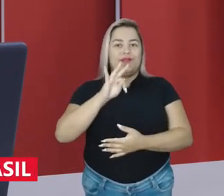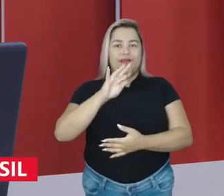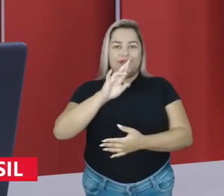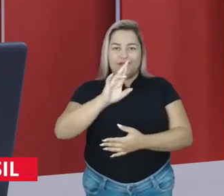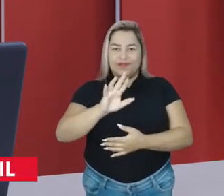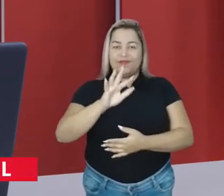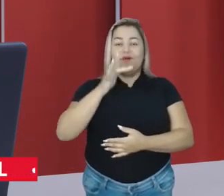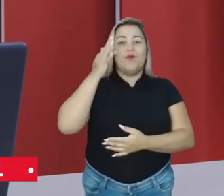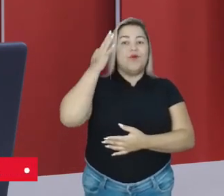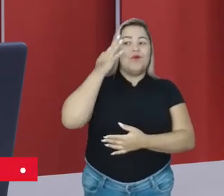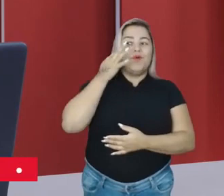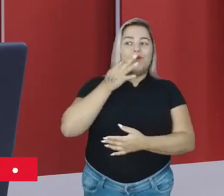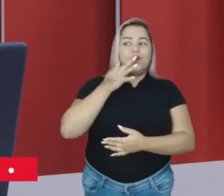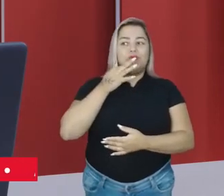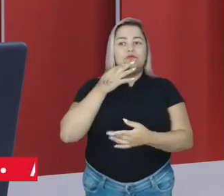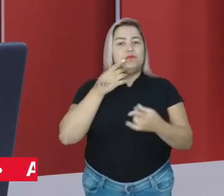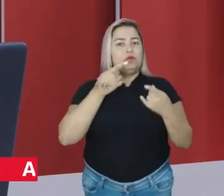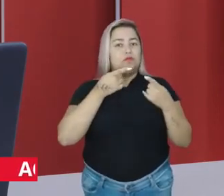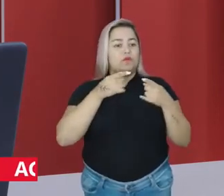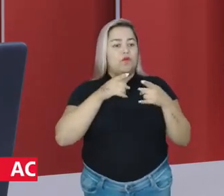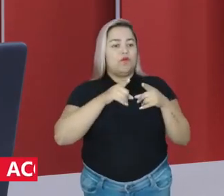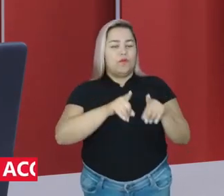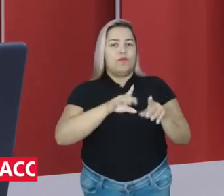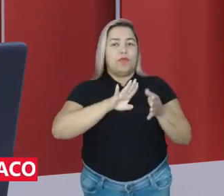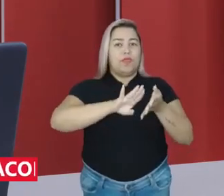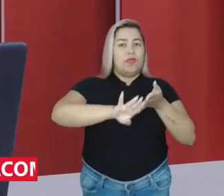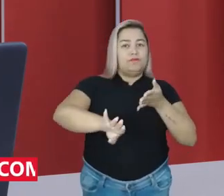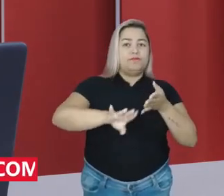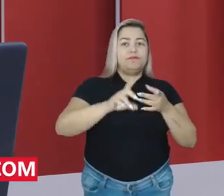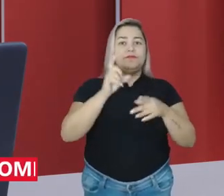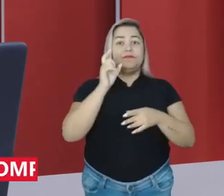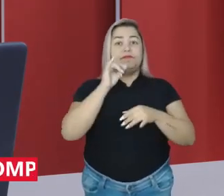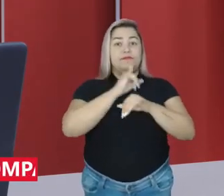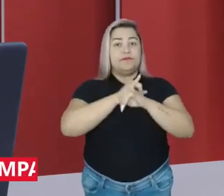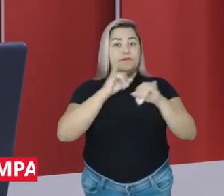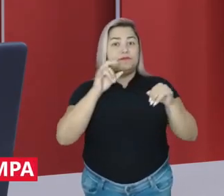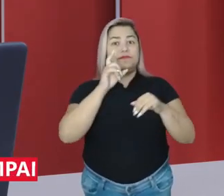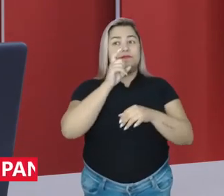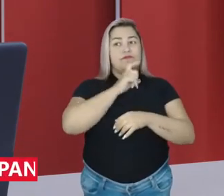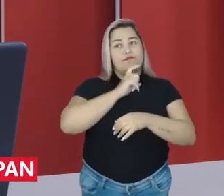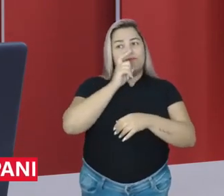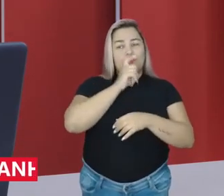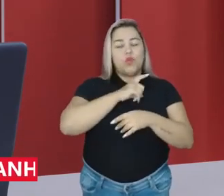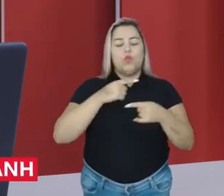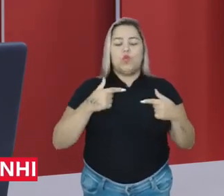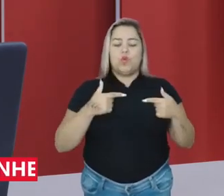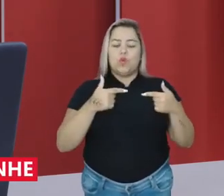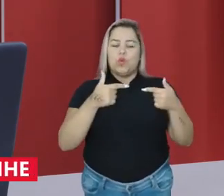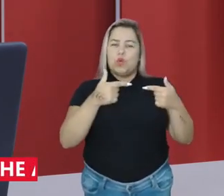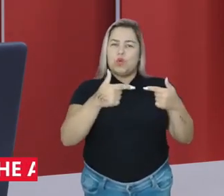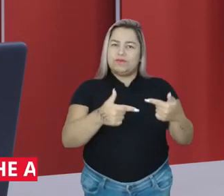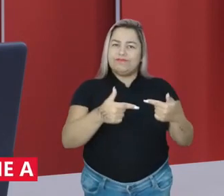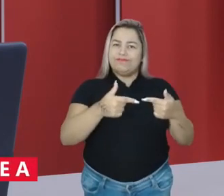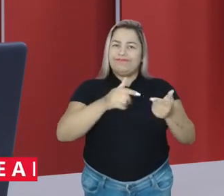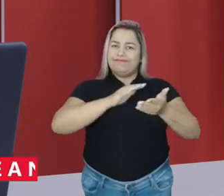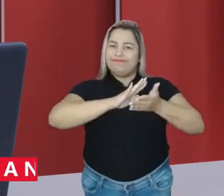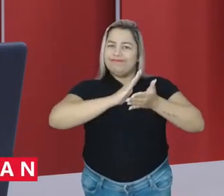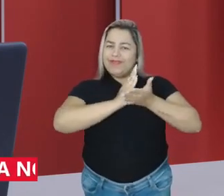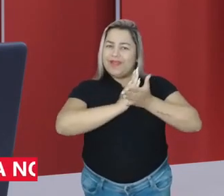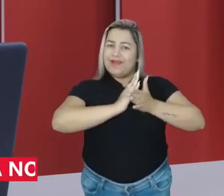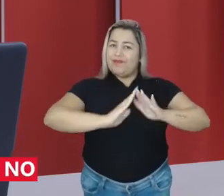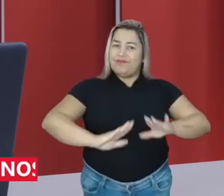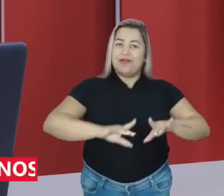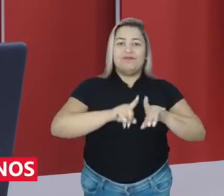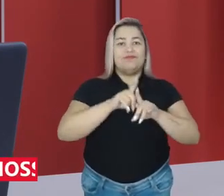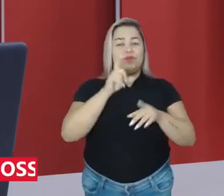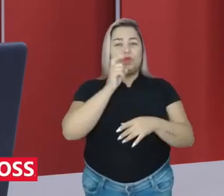Brasil, vai falar do combate às fake news nas redes sociais, do desafio que é combater as notícias falsas nesses ambientes